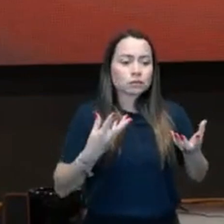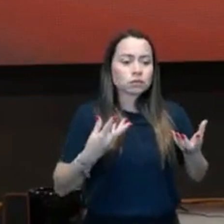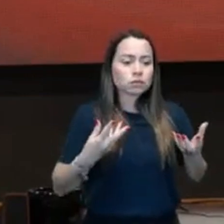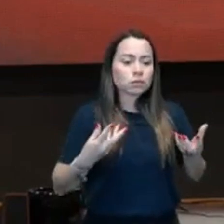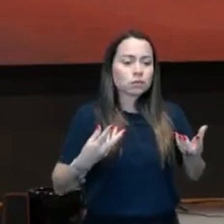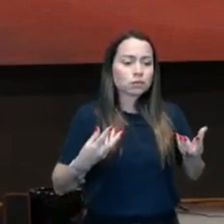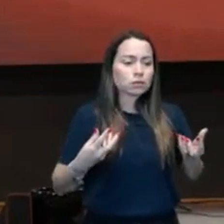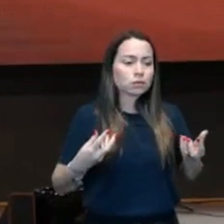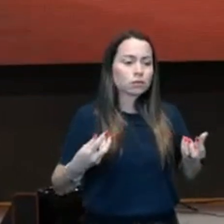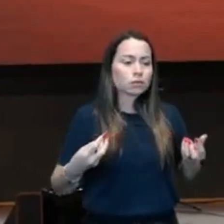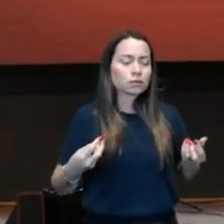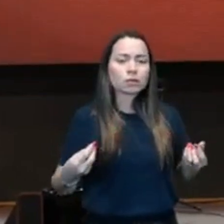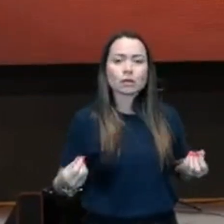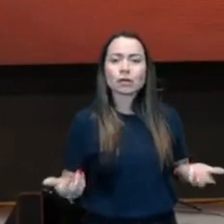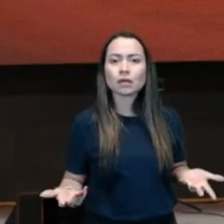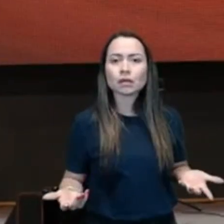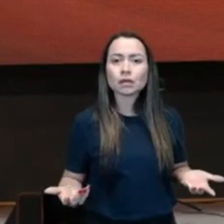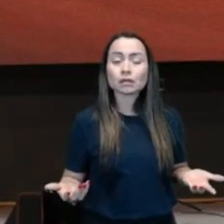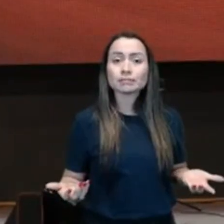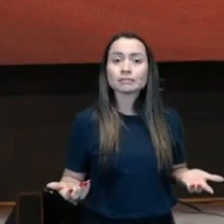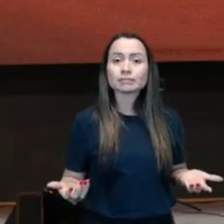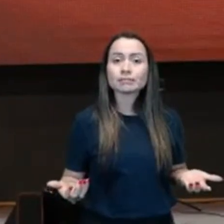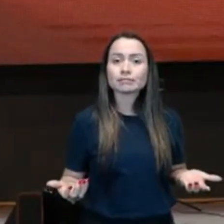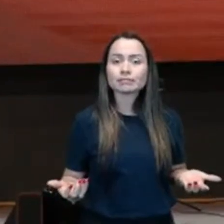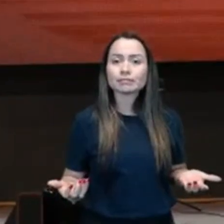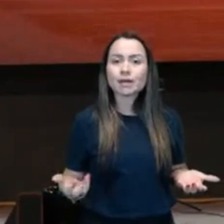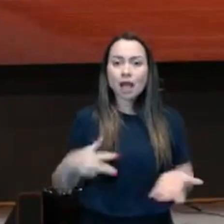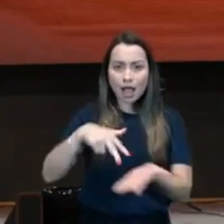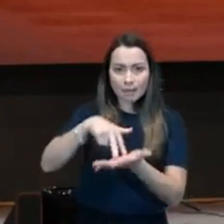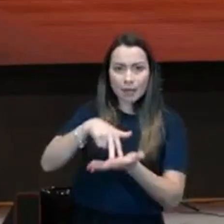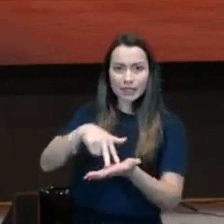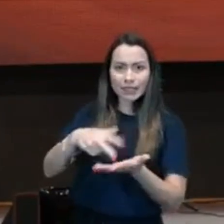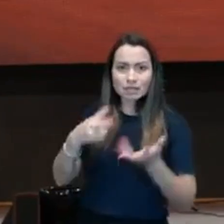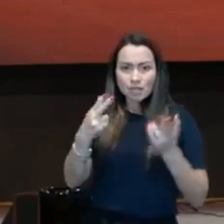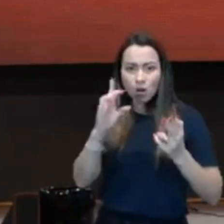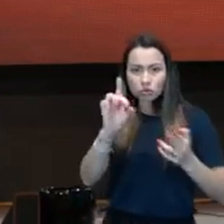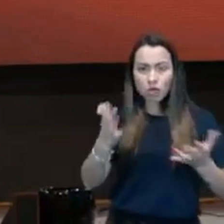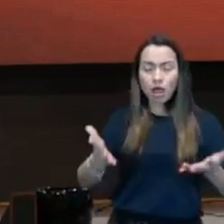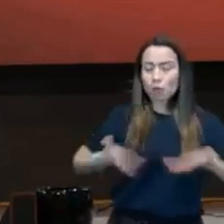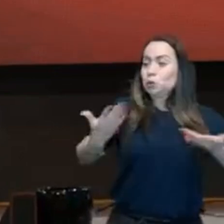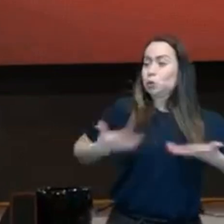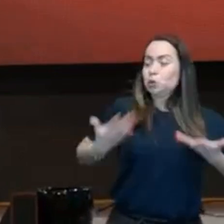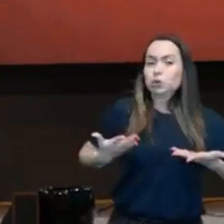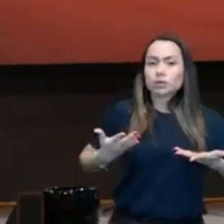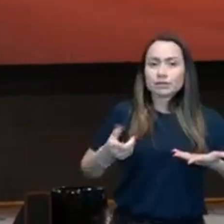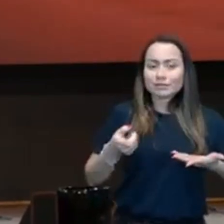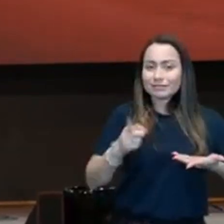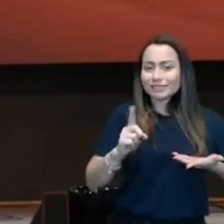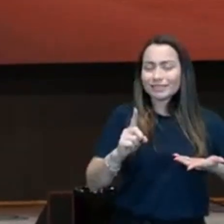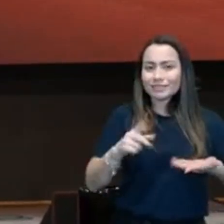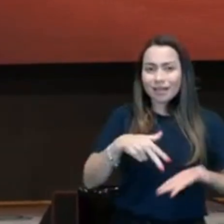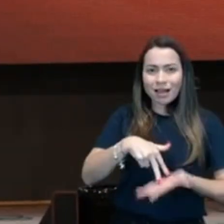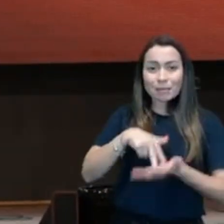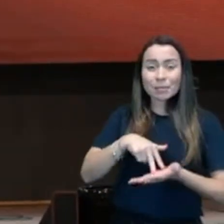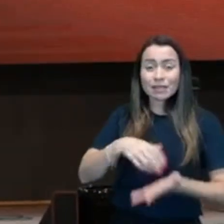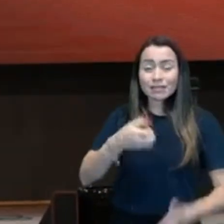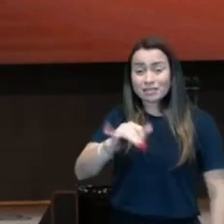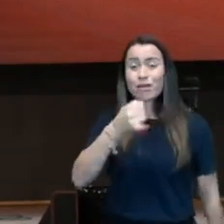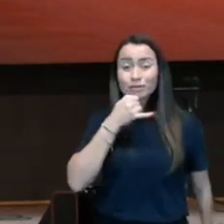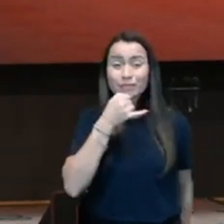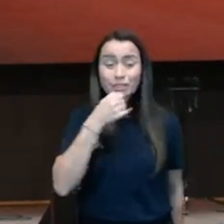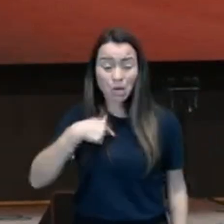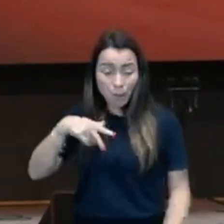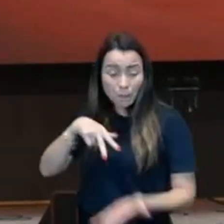obediência. Só que eu, Deus falou comigo que a Vivi, eu não estava nada emocionado, irmãos. E